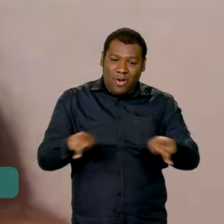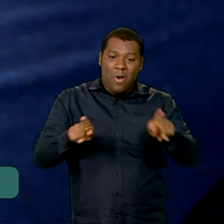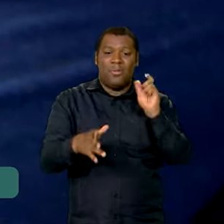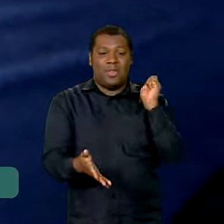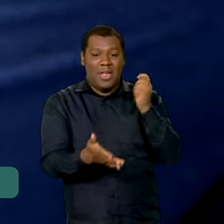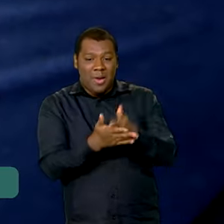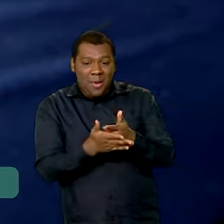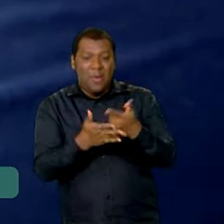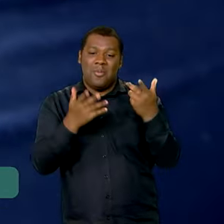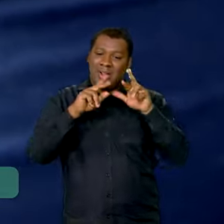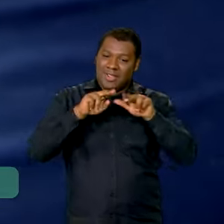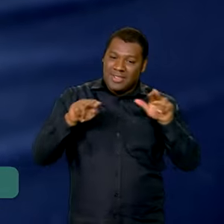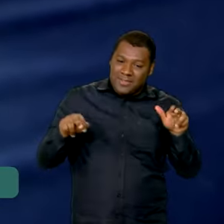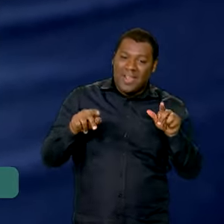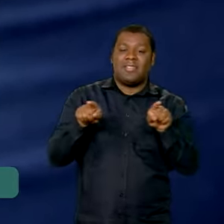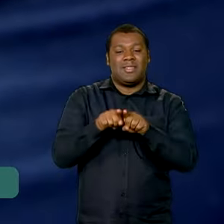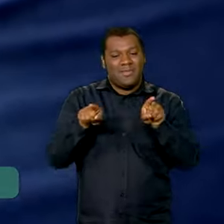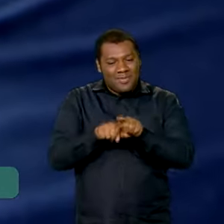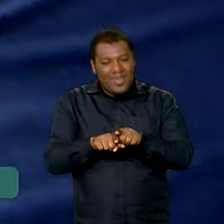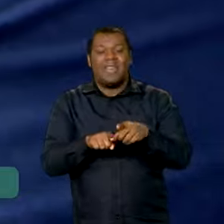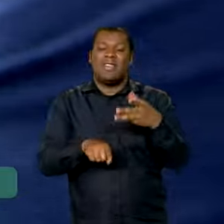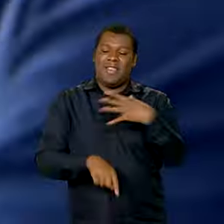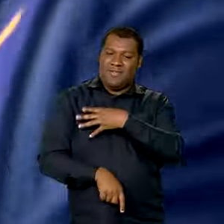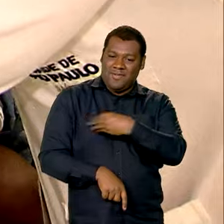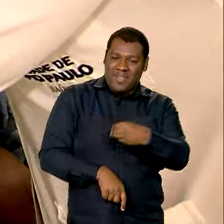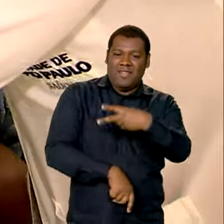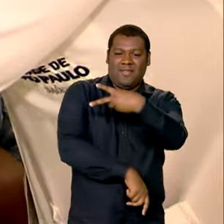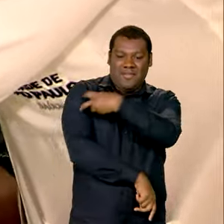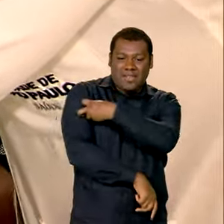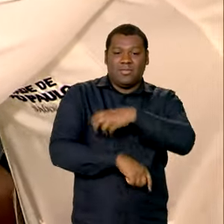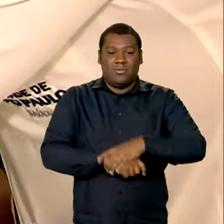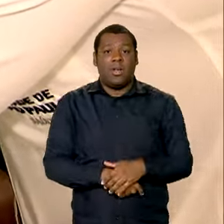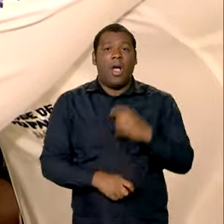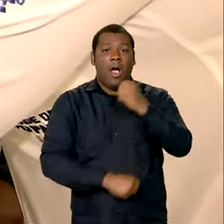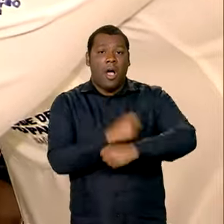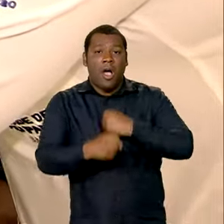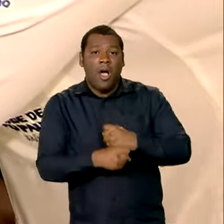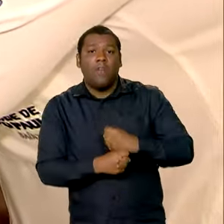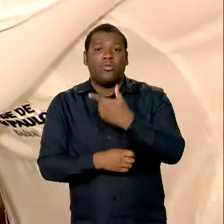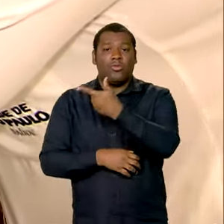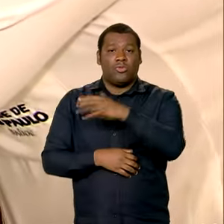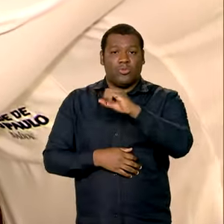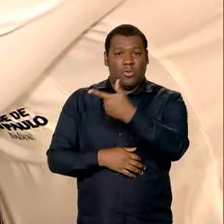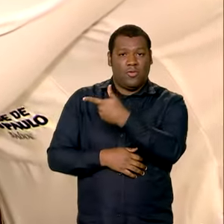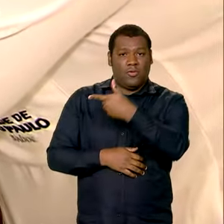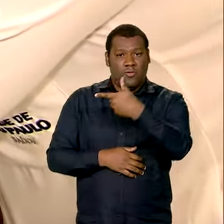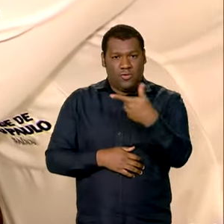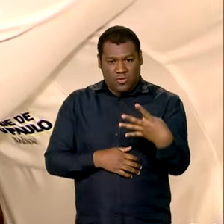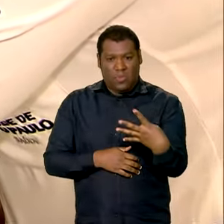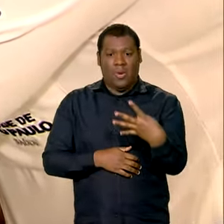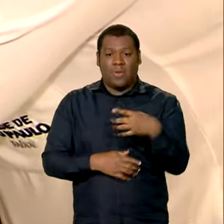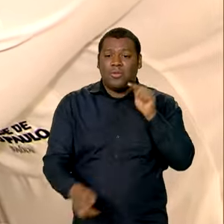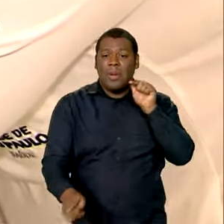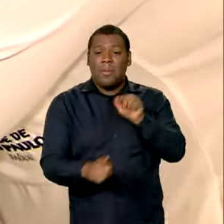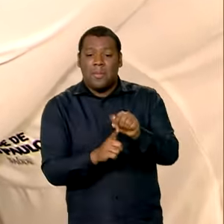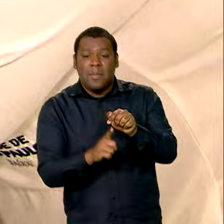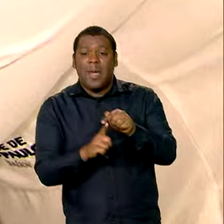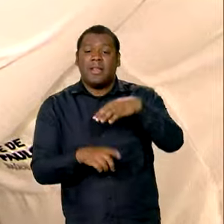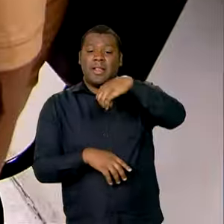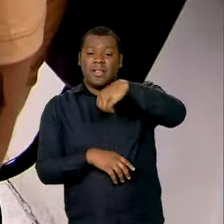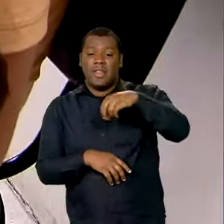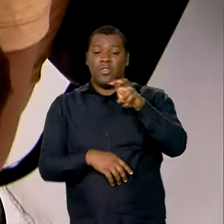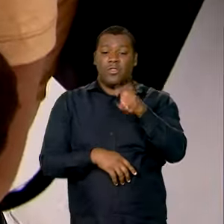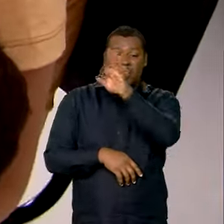lá mesmo. A meta da campanha para 2024 é vacinar contra polio pelo menos 95% do público